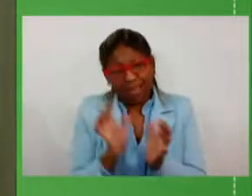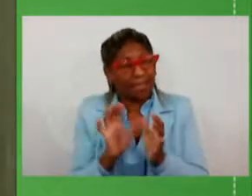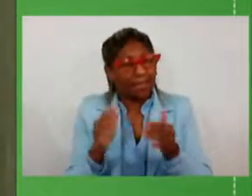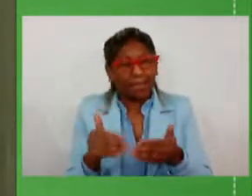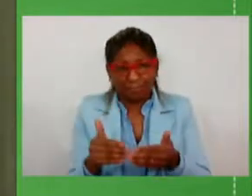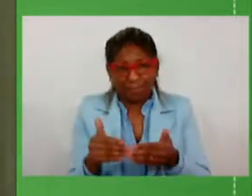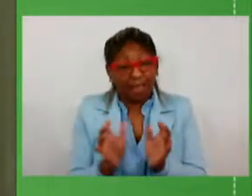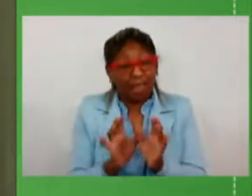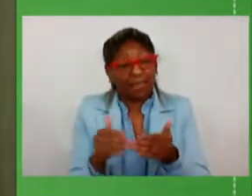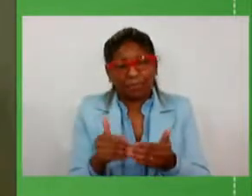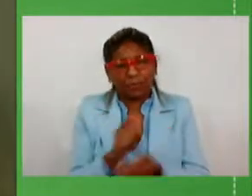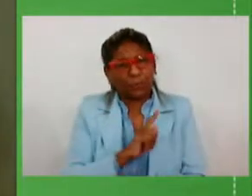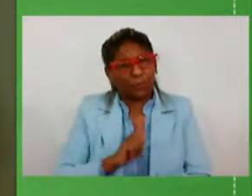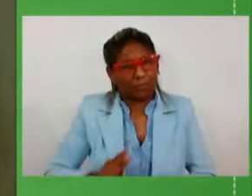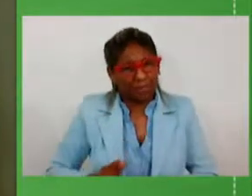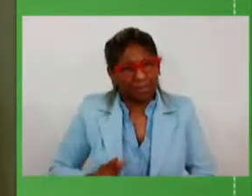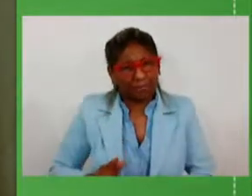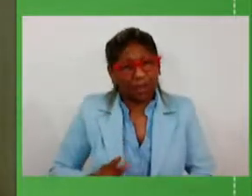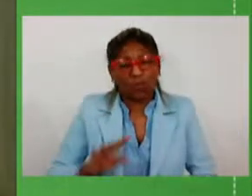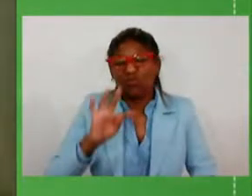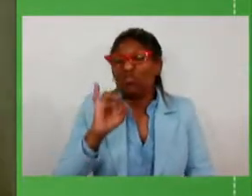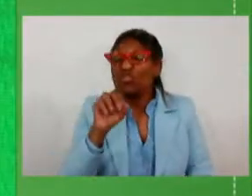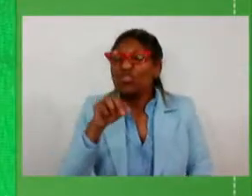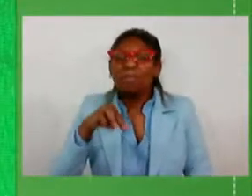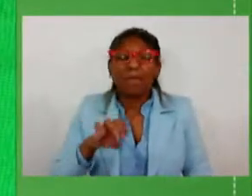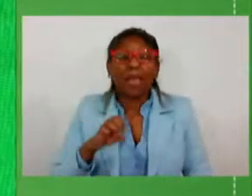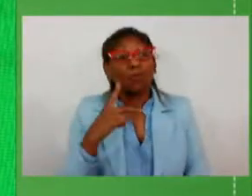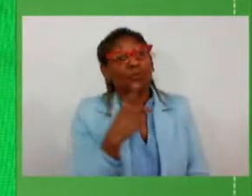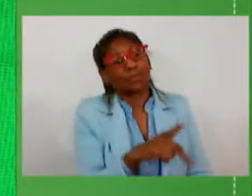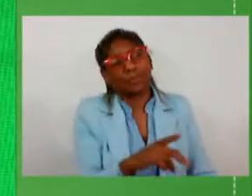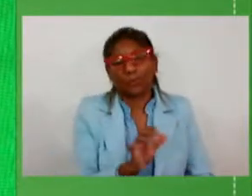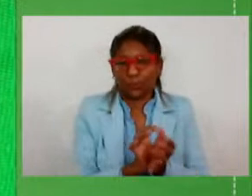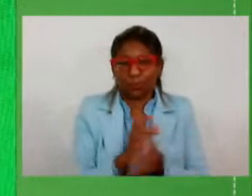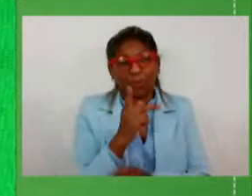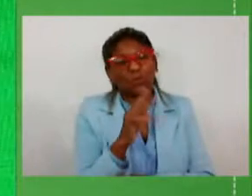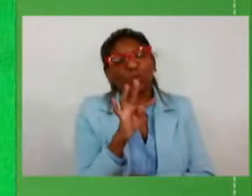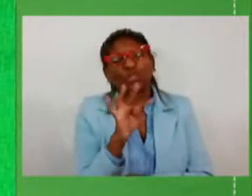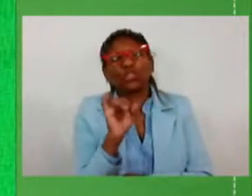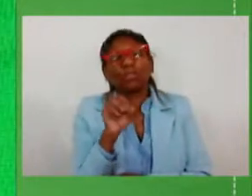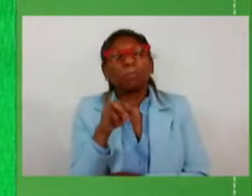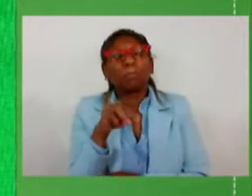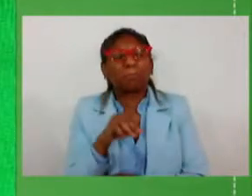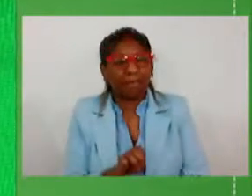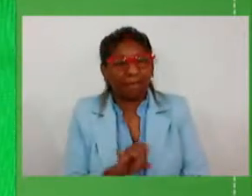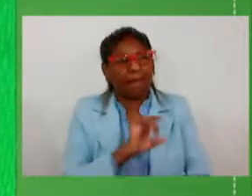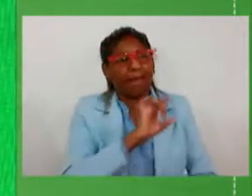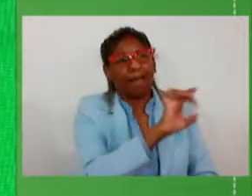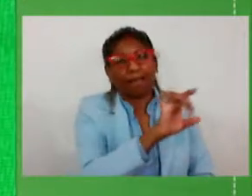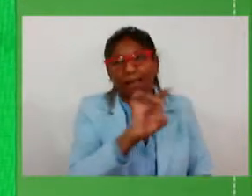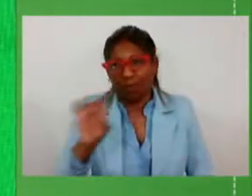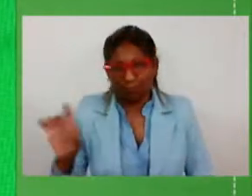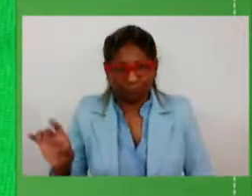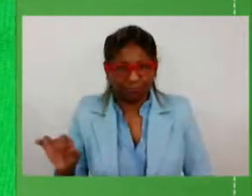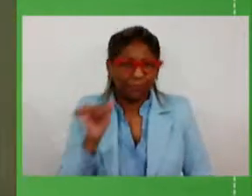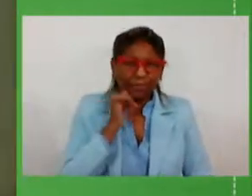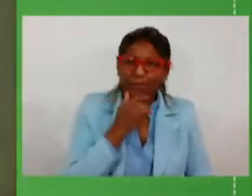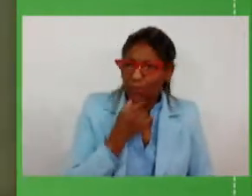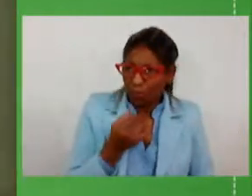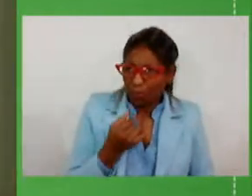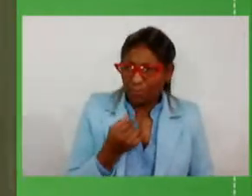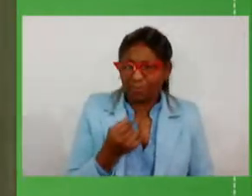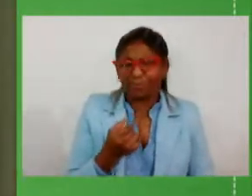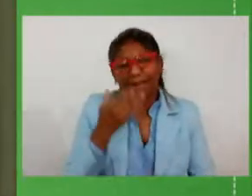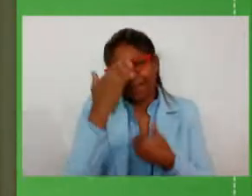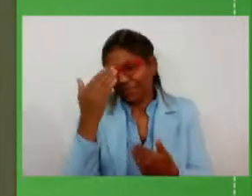equipe de governo ao time a sua equipe e ao seu time a cada um e a cada um e eu faço aqui